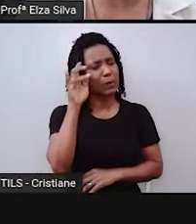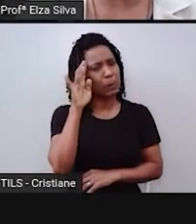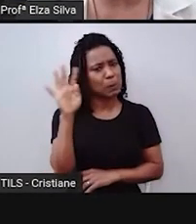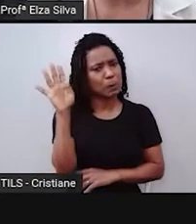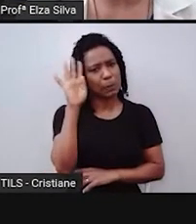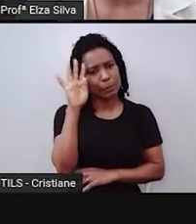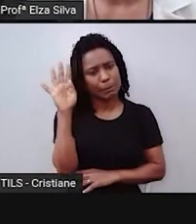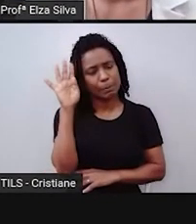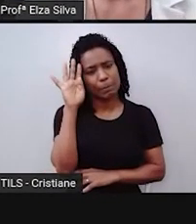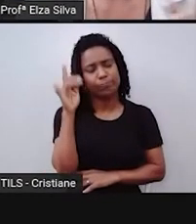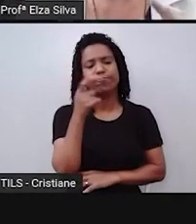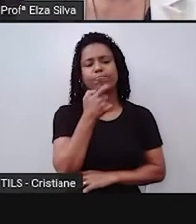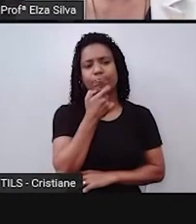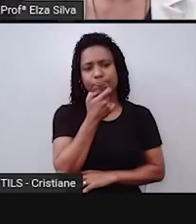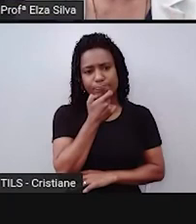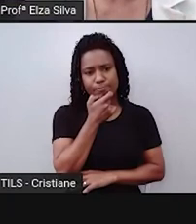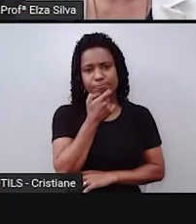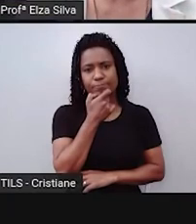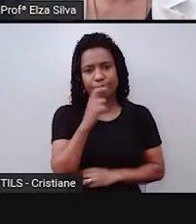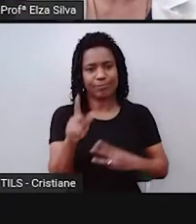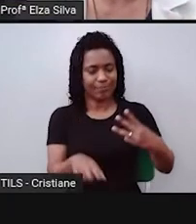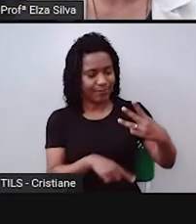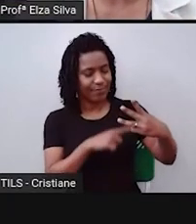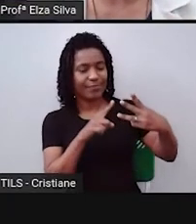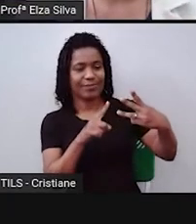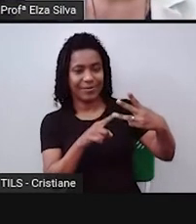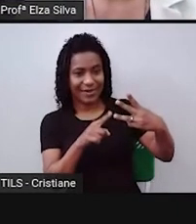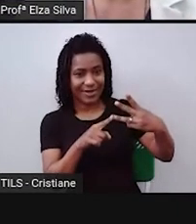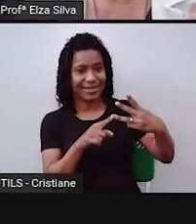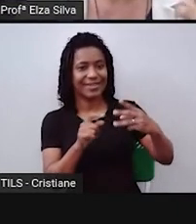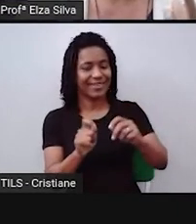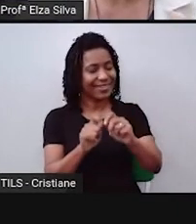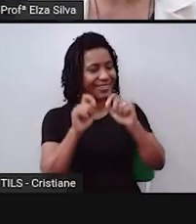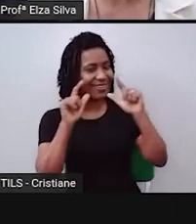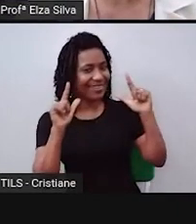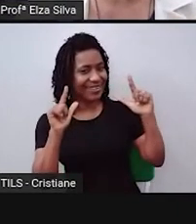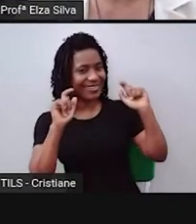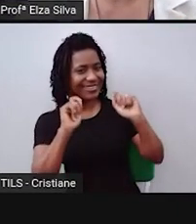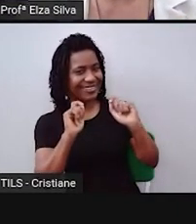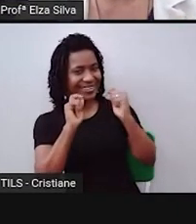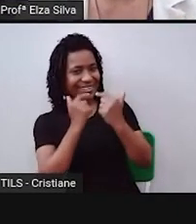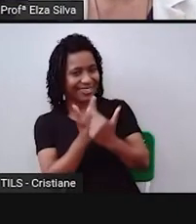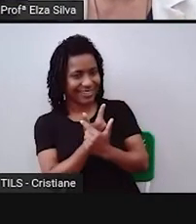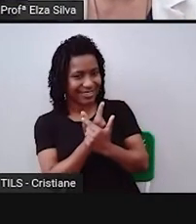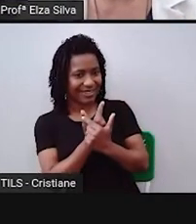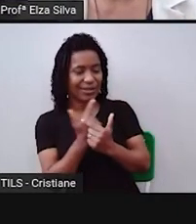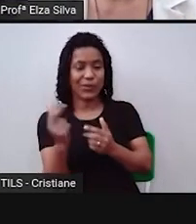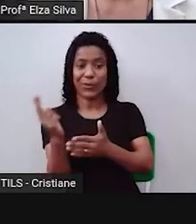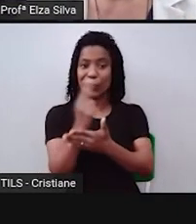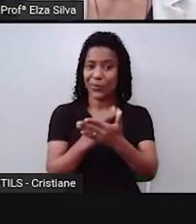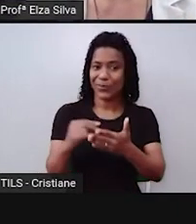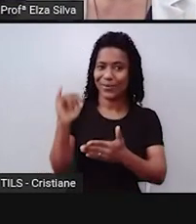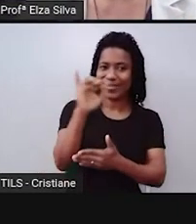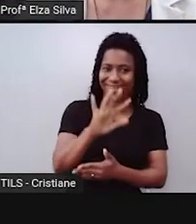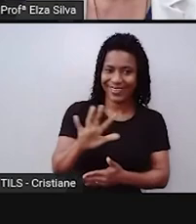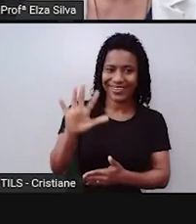reflexão. Escolha um meme apropriado para a mensagem que você quer comunicar.